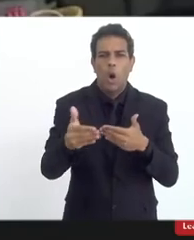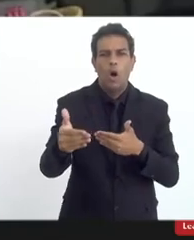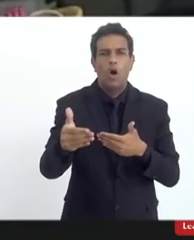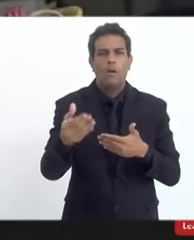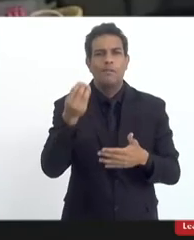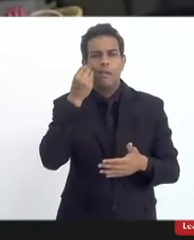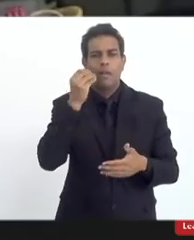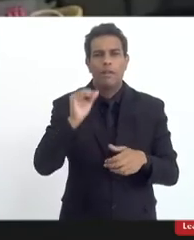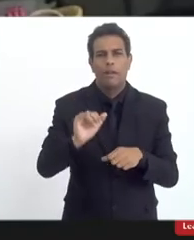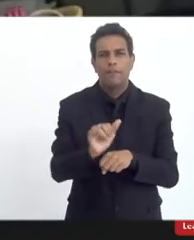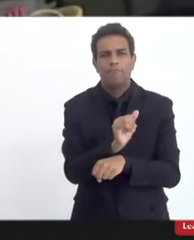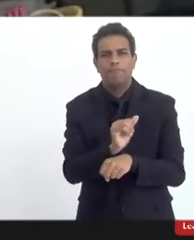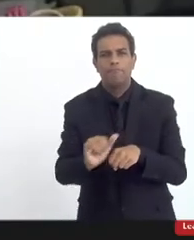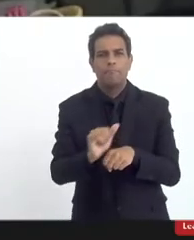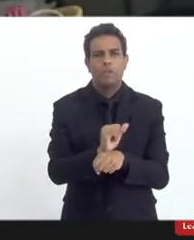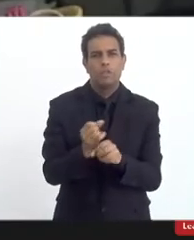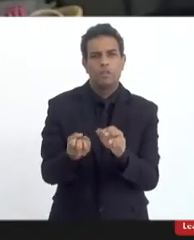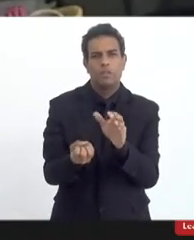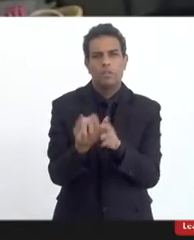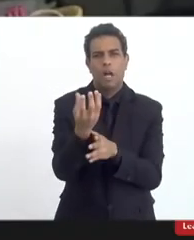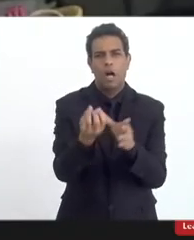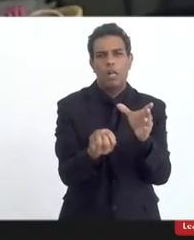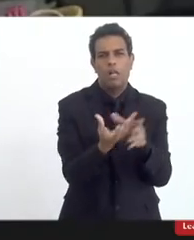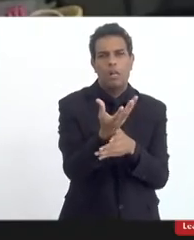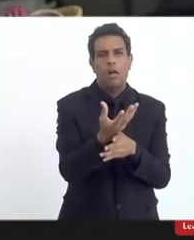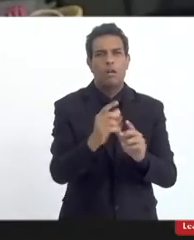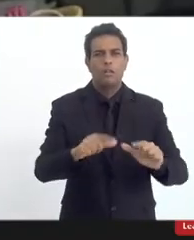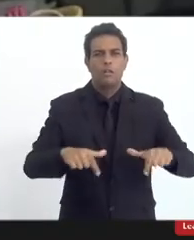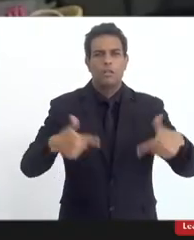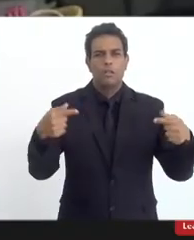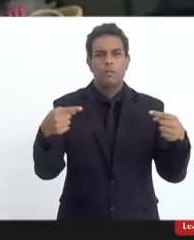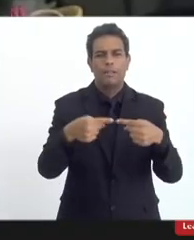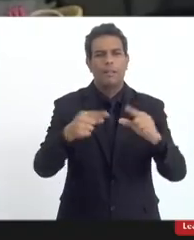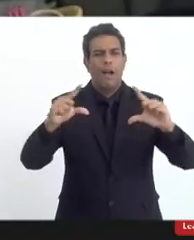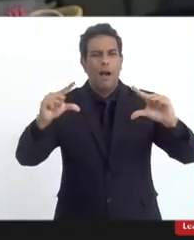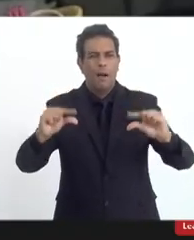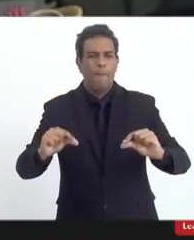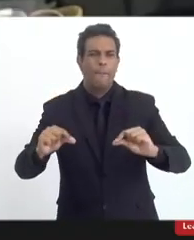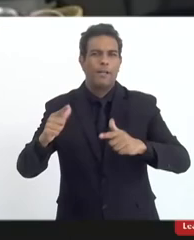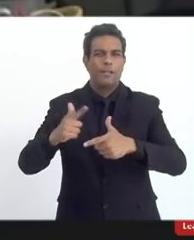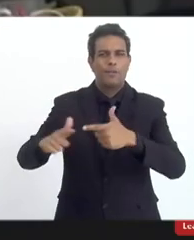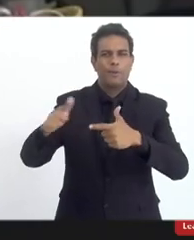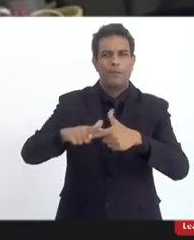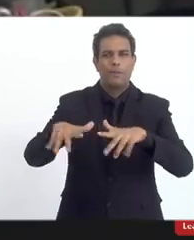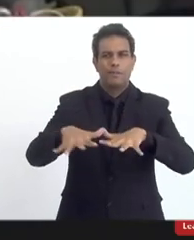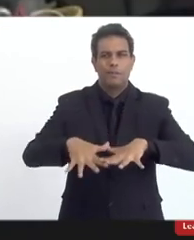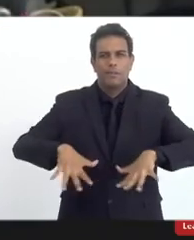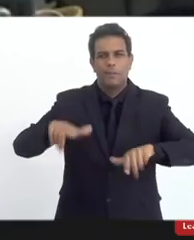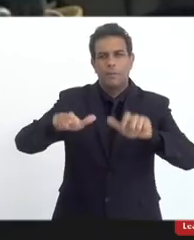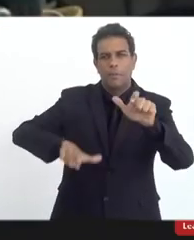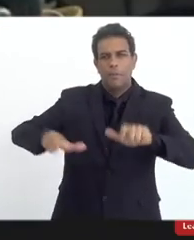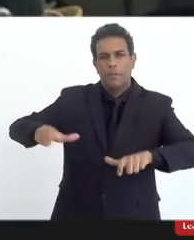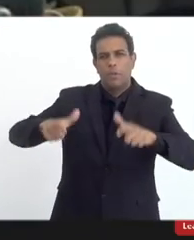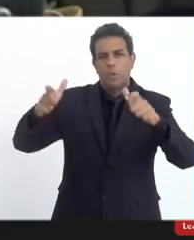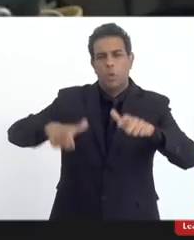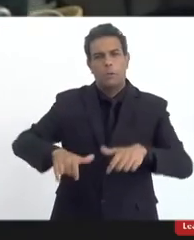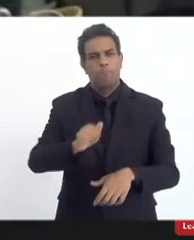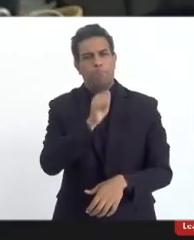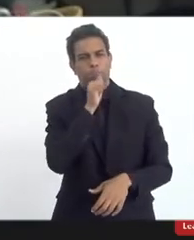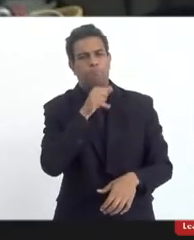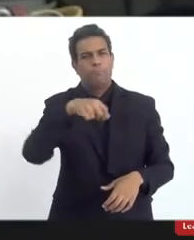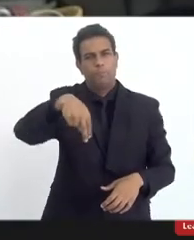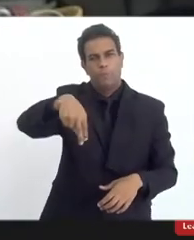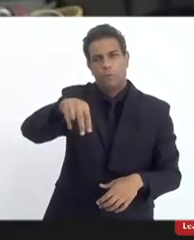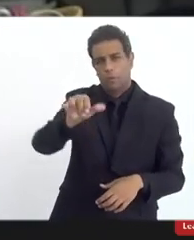tentar criar ações pra minimizar aquela situação em determinado local por exemplo Nova